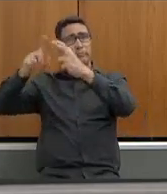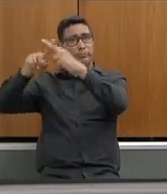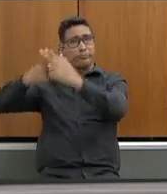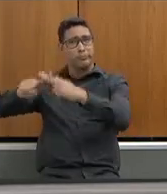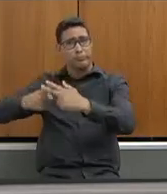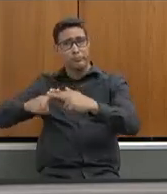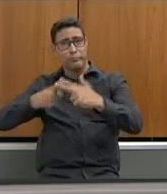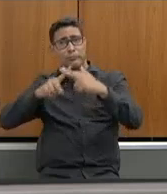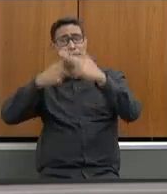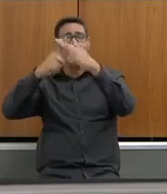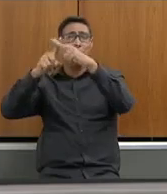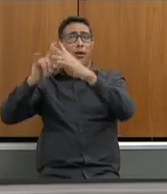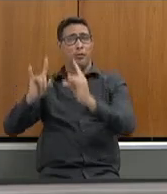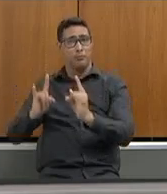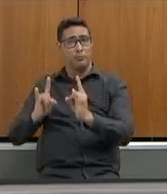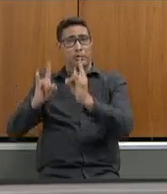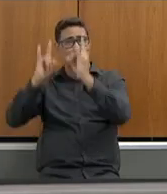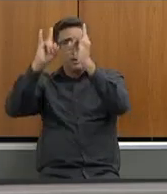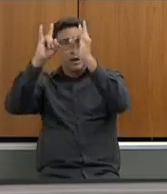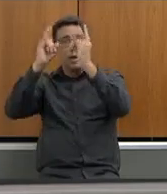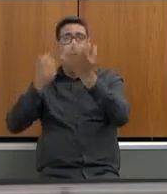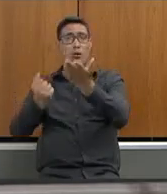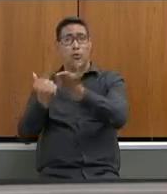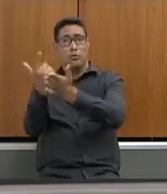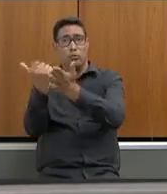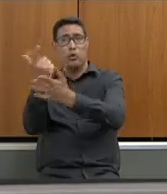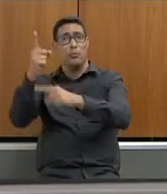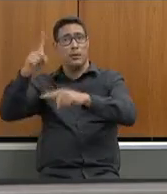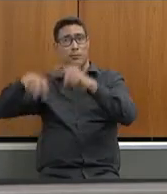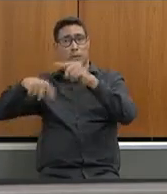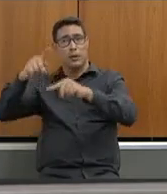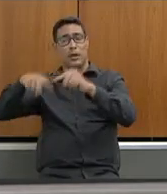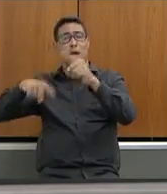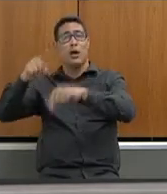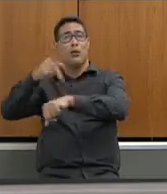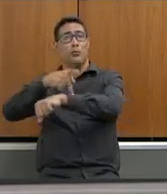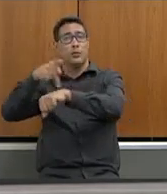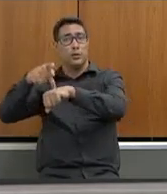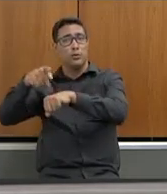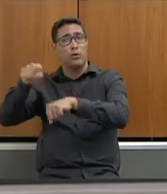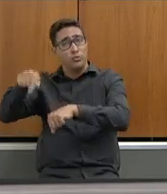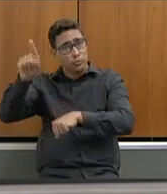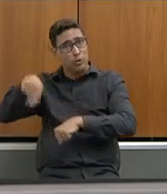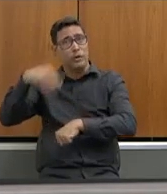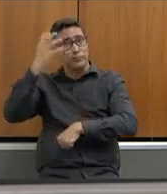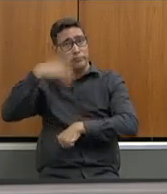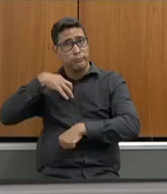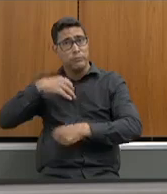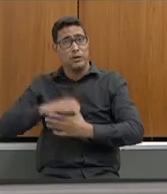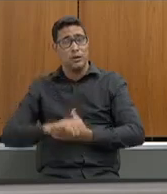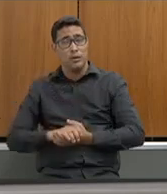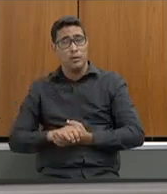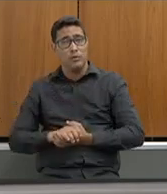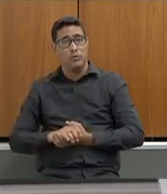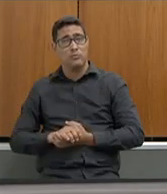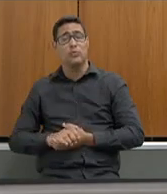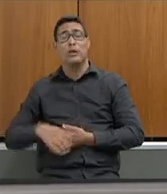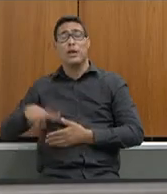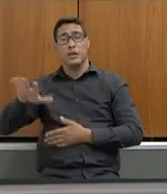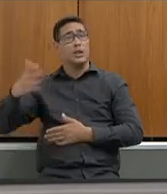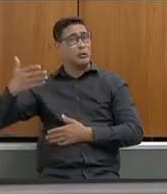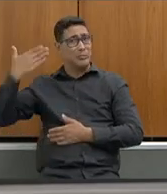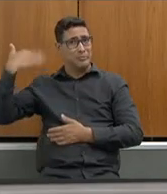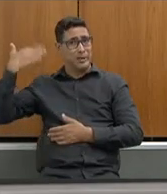manutenção predial sem recursos para a compra de material pedagógico isso é muito sério nós passamos já dessa fase